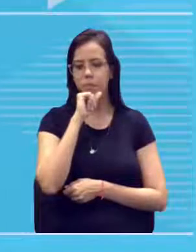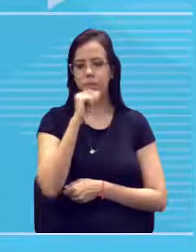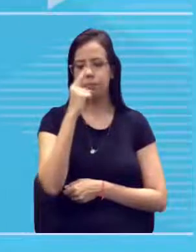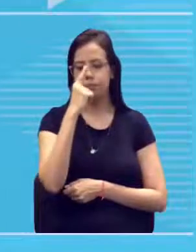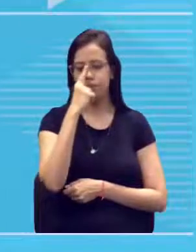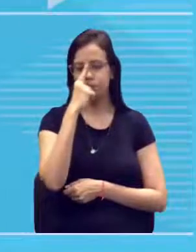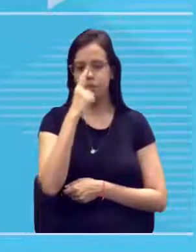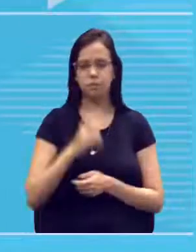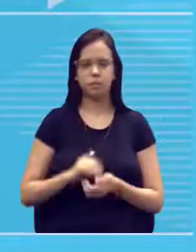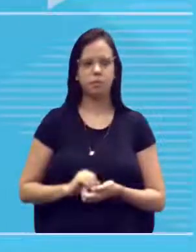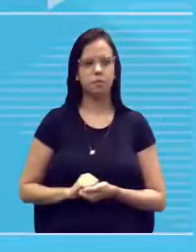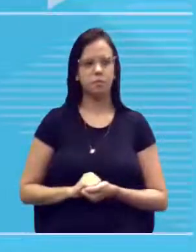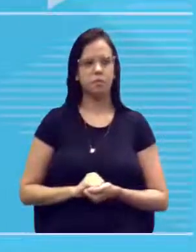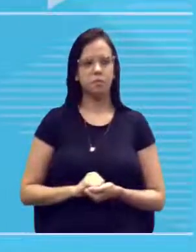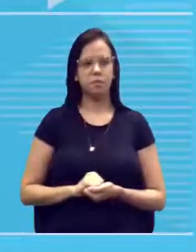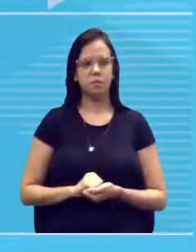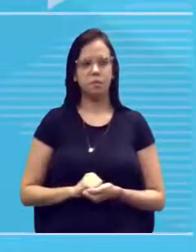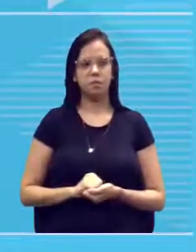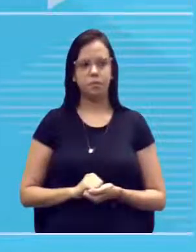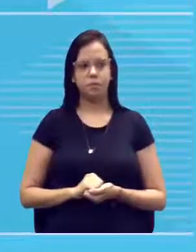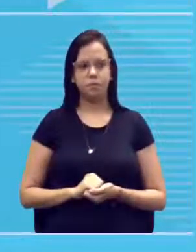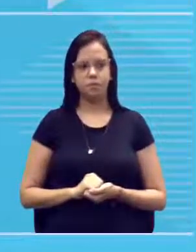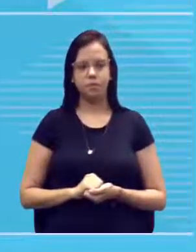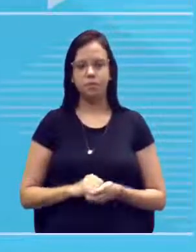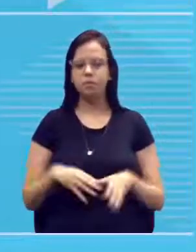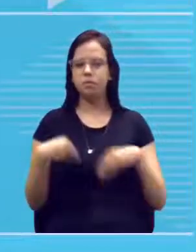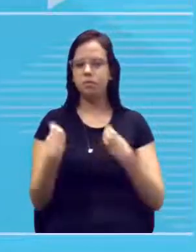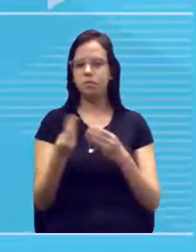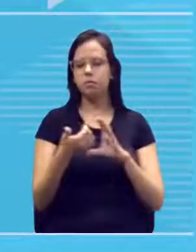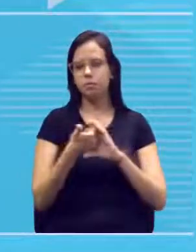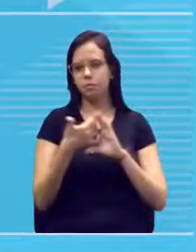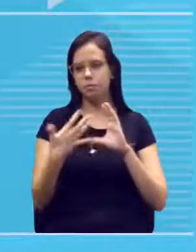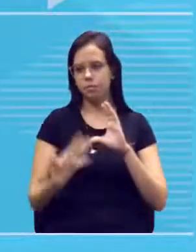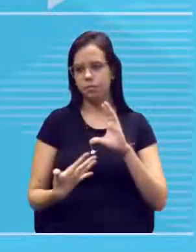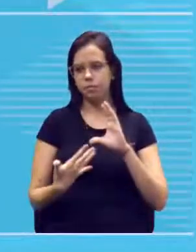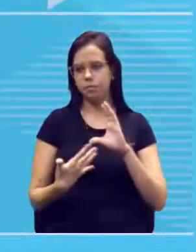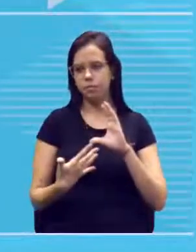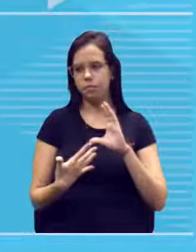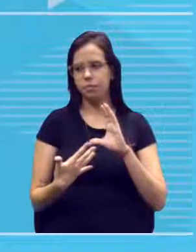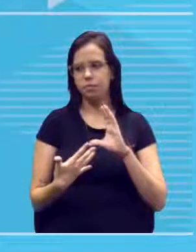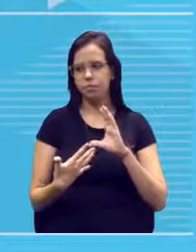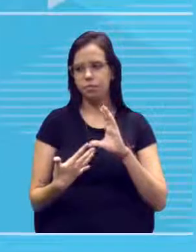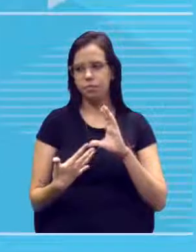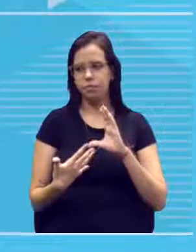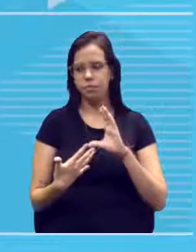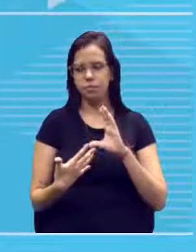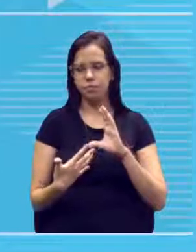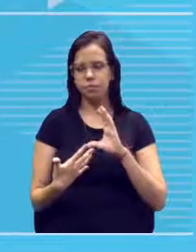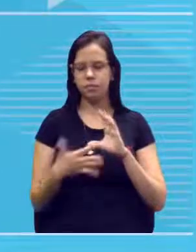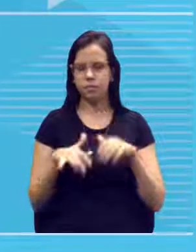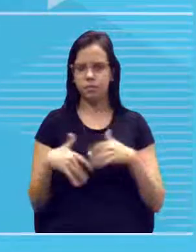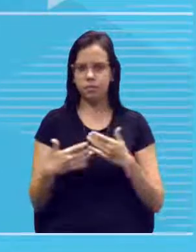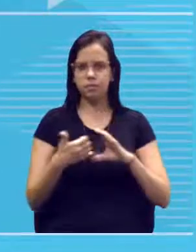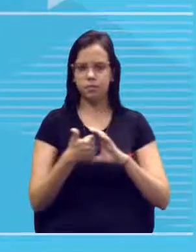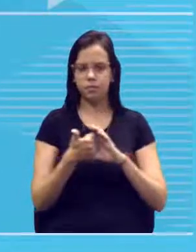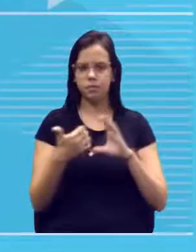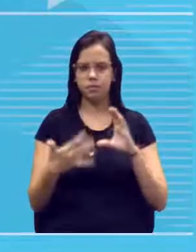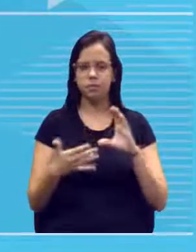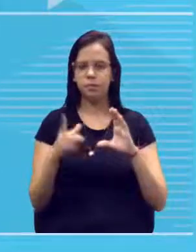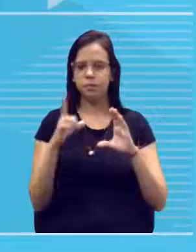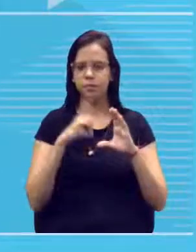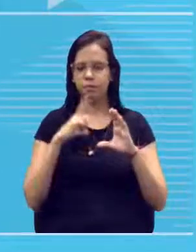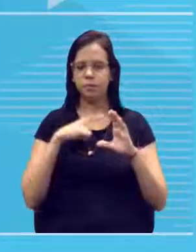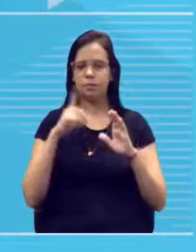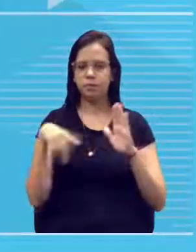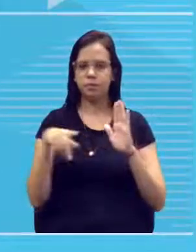passaram essas características, tá? Então, as características que você tem veio